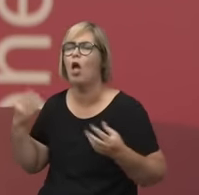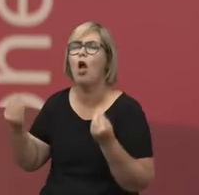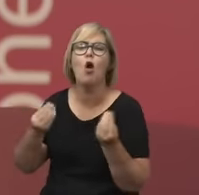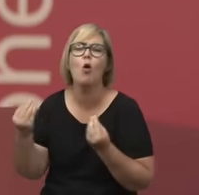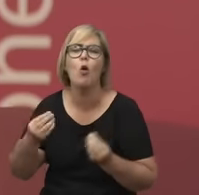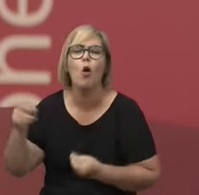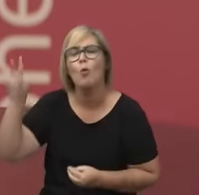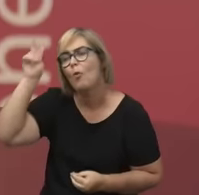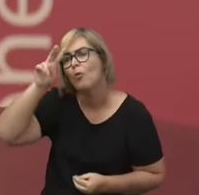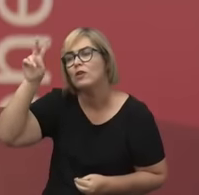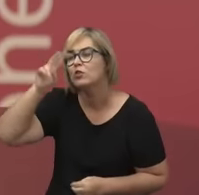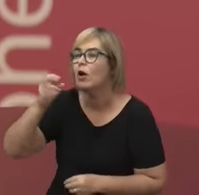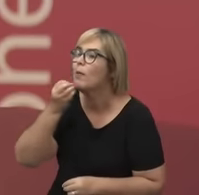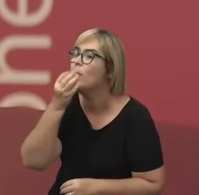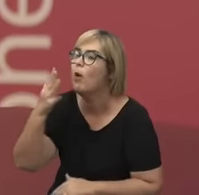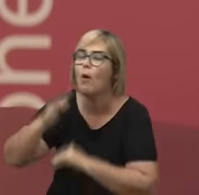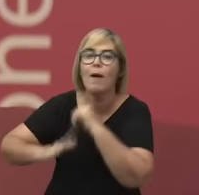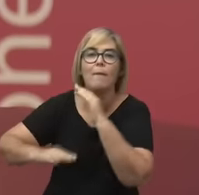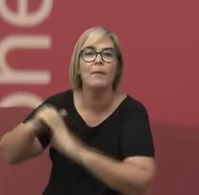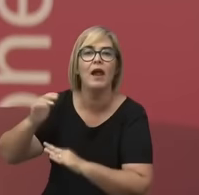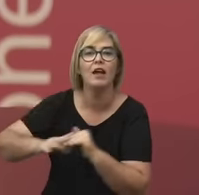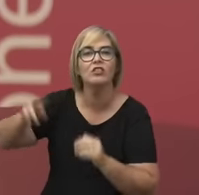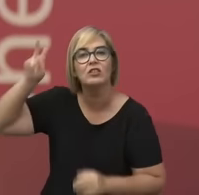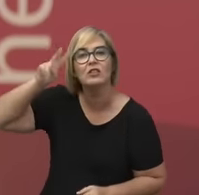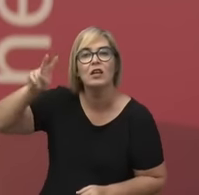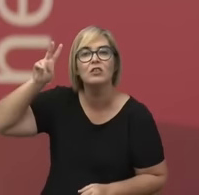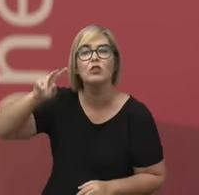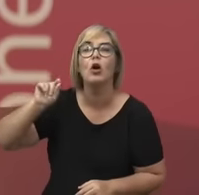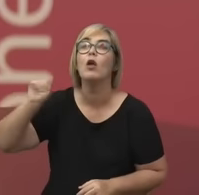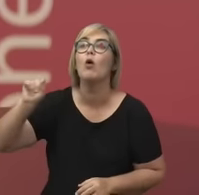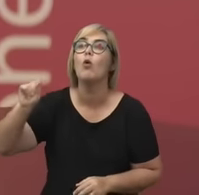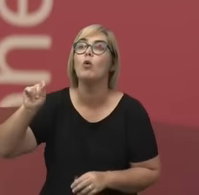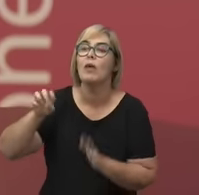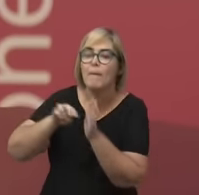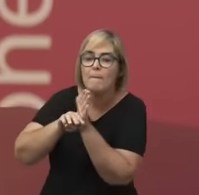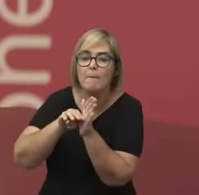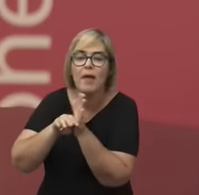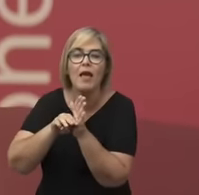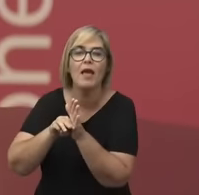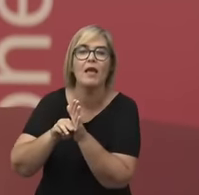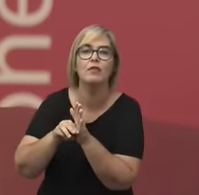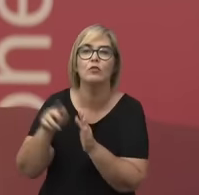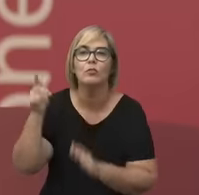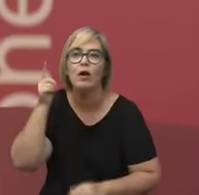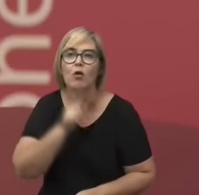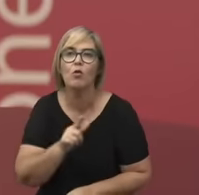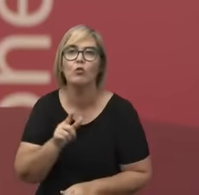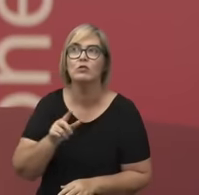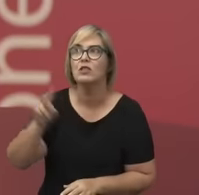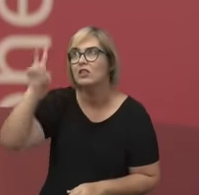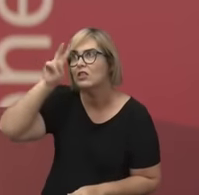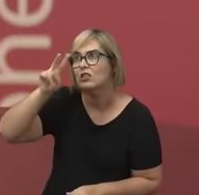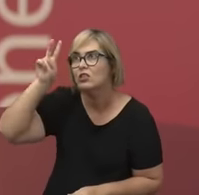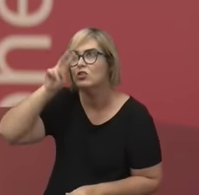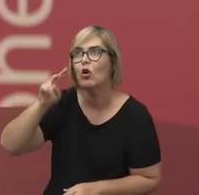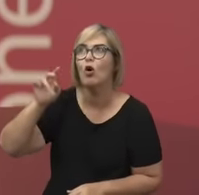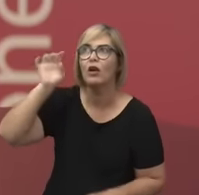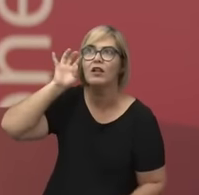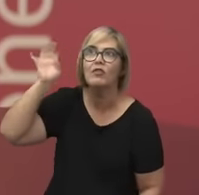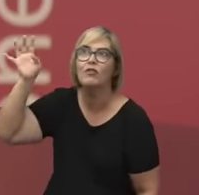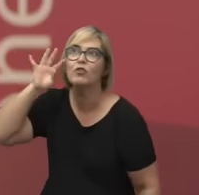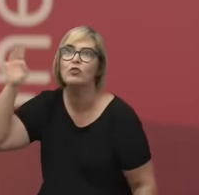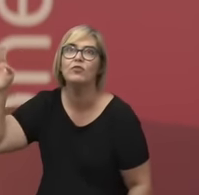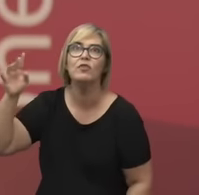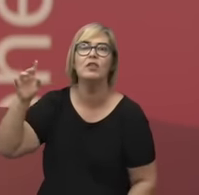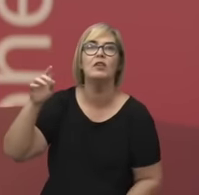Qual a boa prática da narrativa histórica? Quais os métodos que a gente deve usar para fazer história, história da filosofia, história do